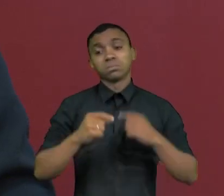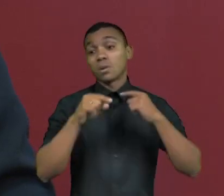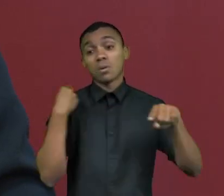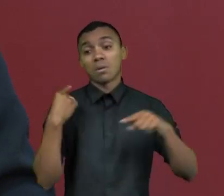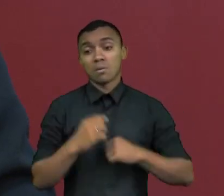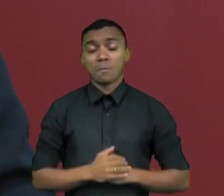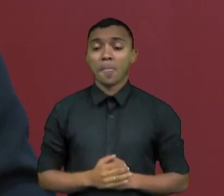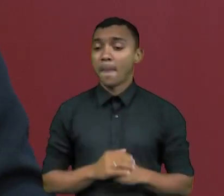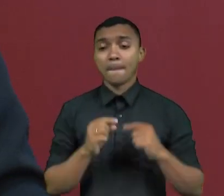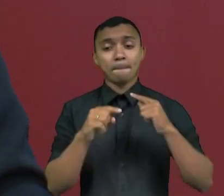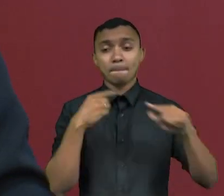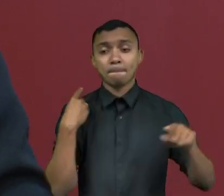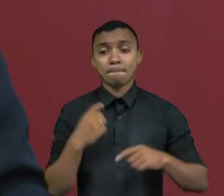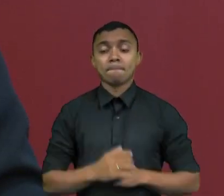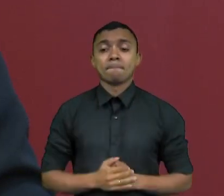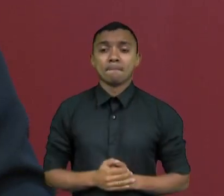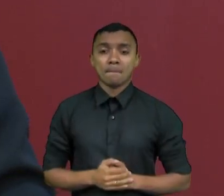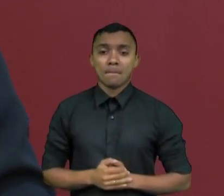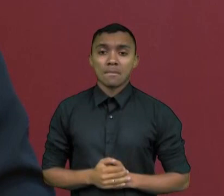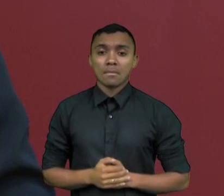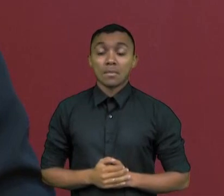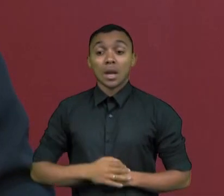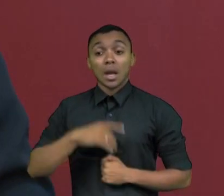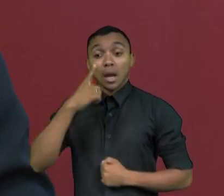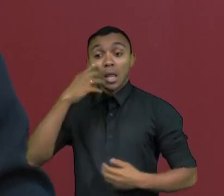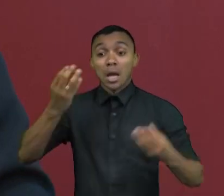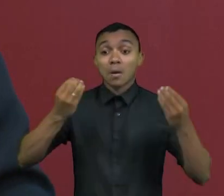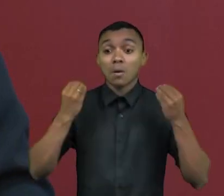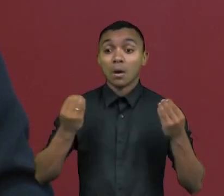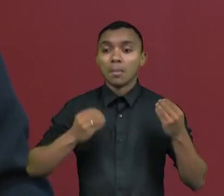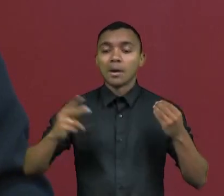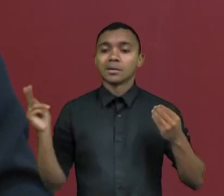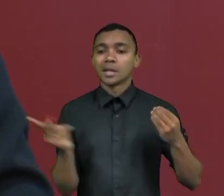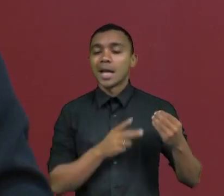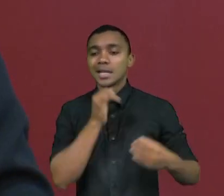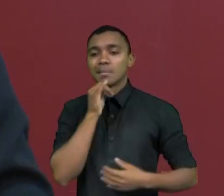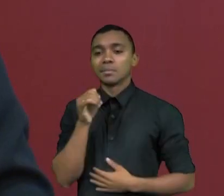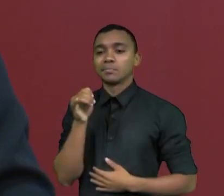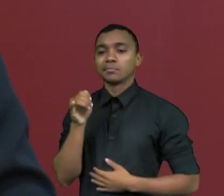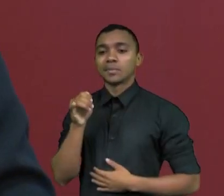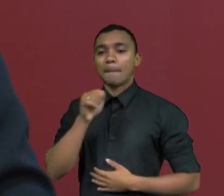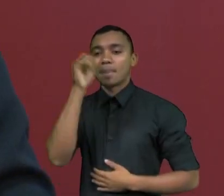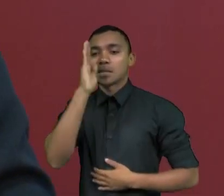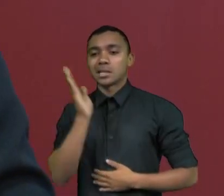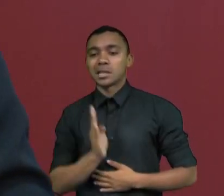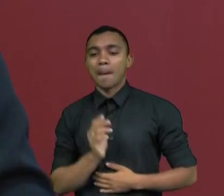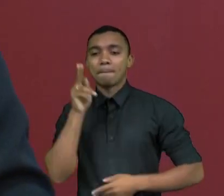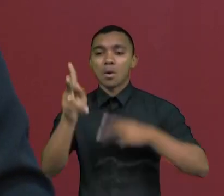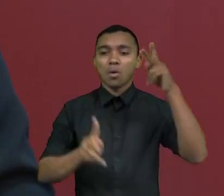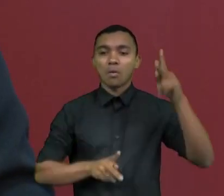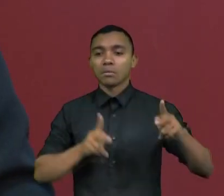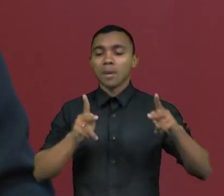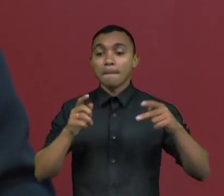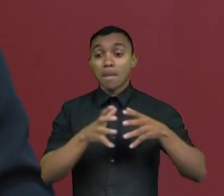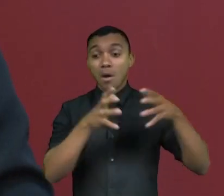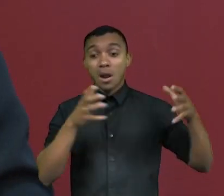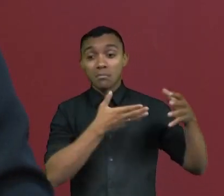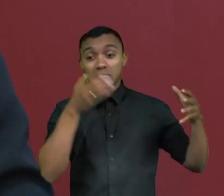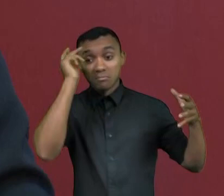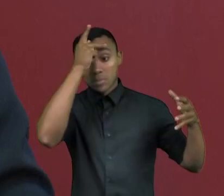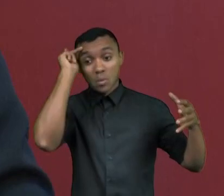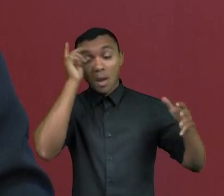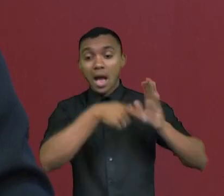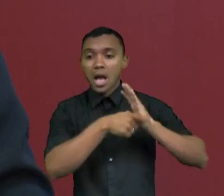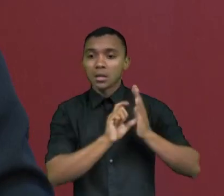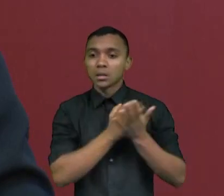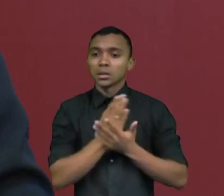como, por exemplo, definir qual o nível de volatilidade, no caso do eleitorado brasileiro, um percentual muito baixo de eleitores que começam a